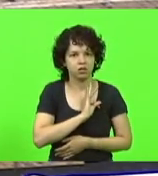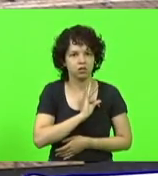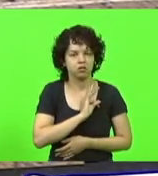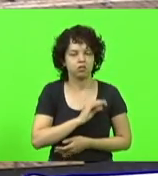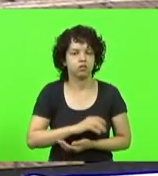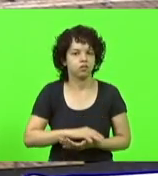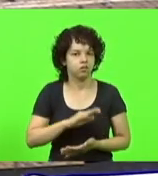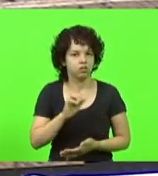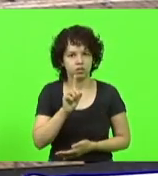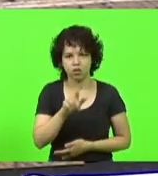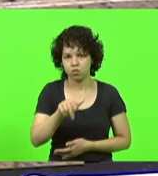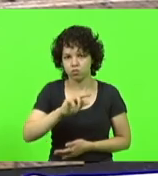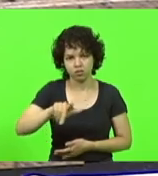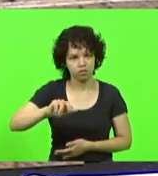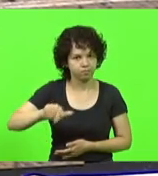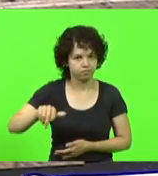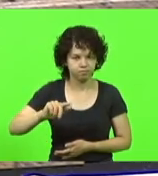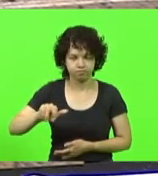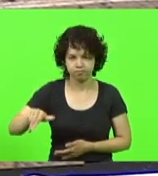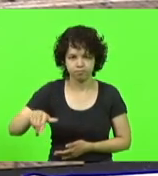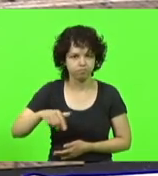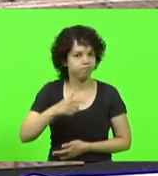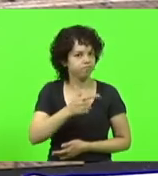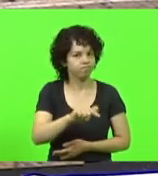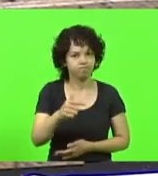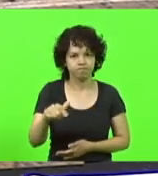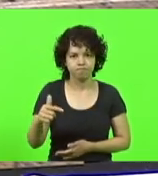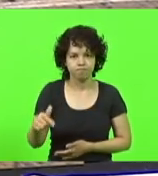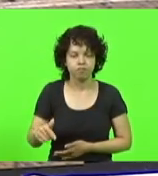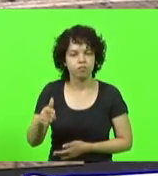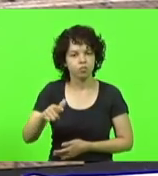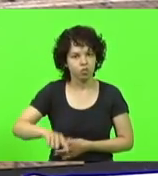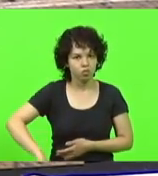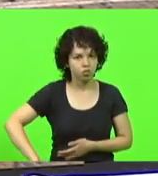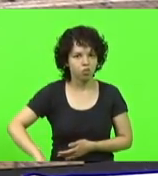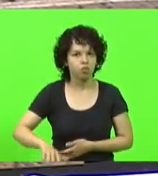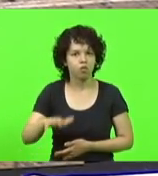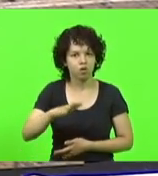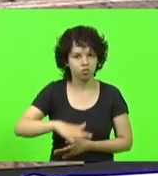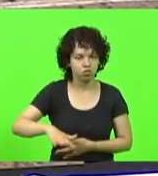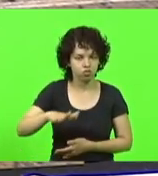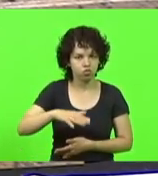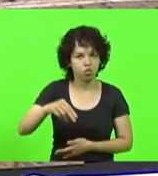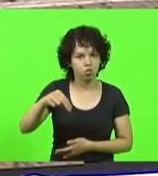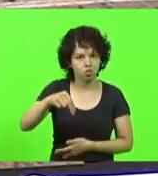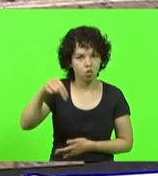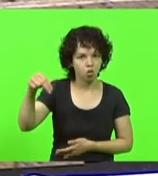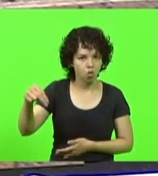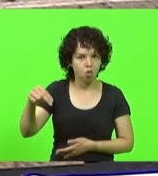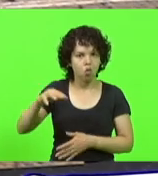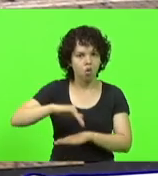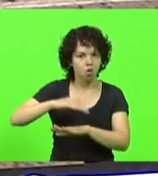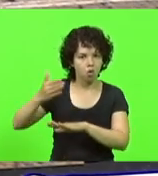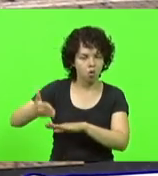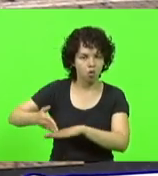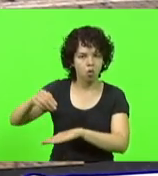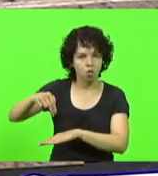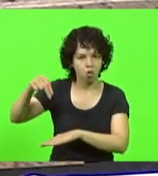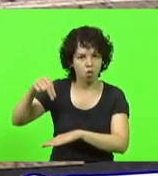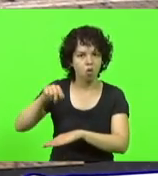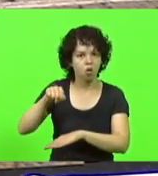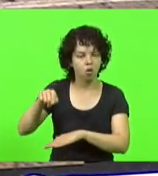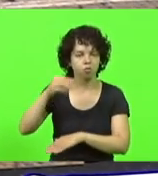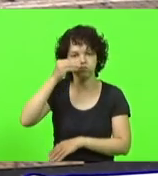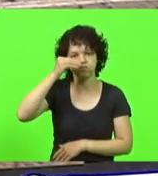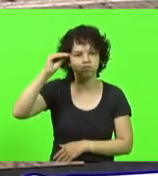Não houve. Não houve. Mais uma vez, o Nordeste e o Planalto Norte do Estado foram renegados